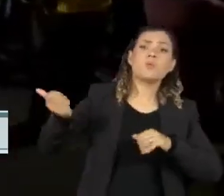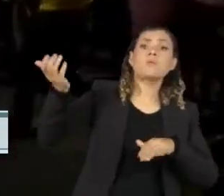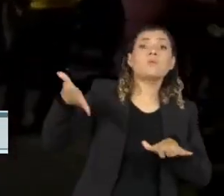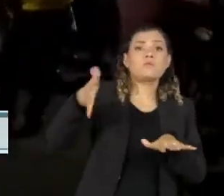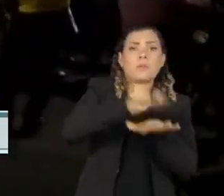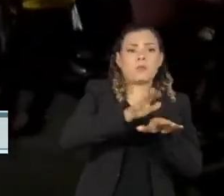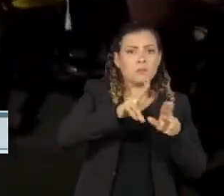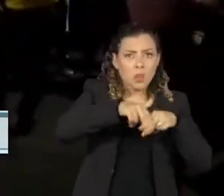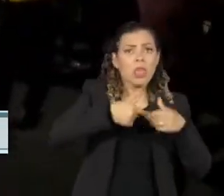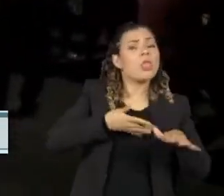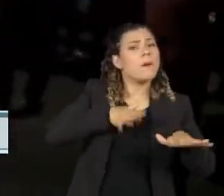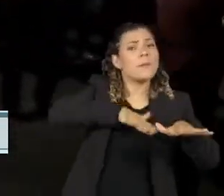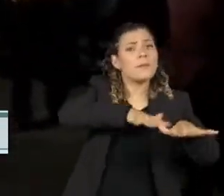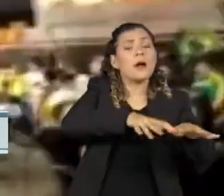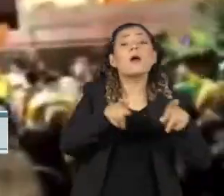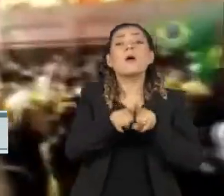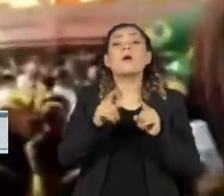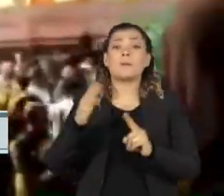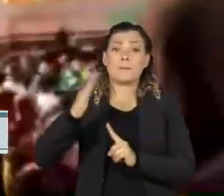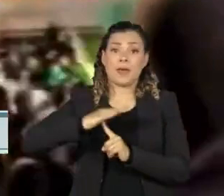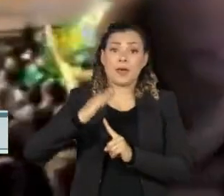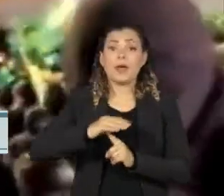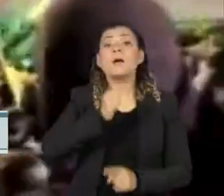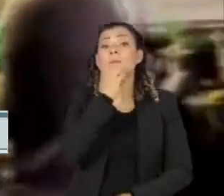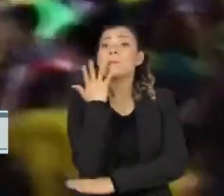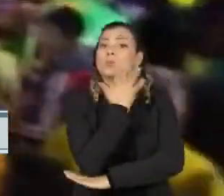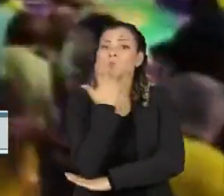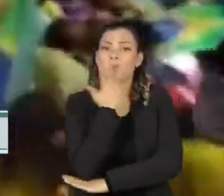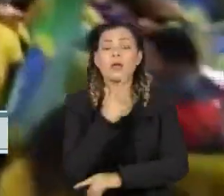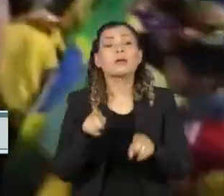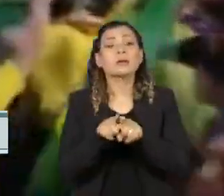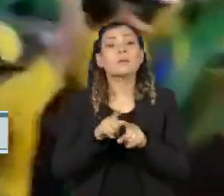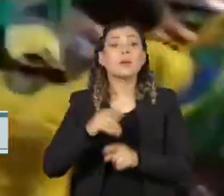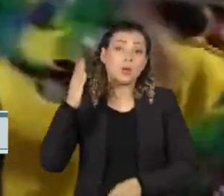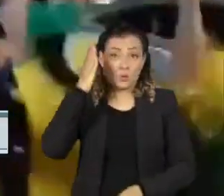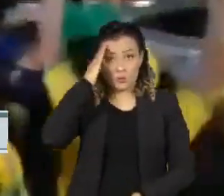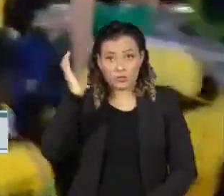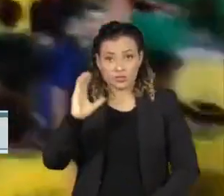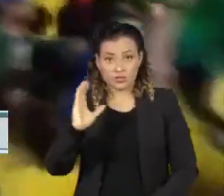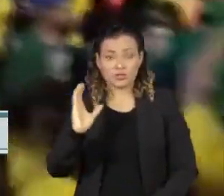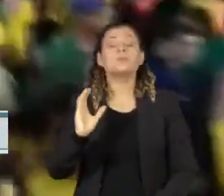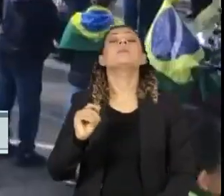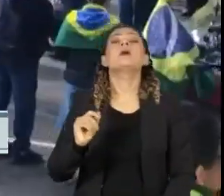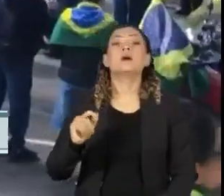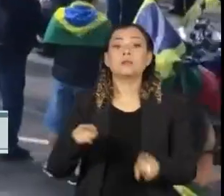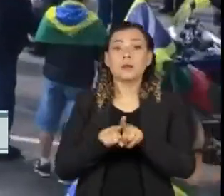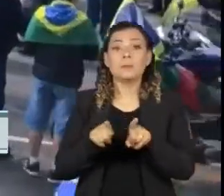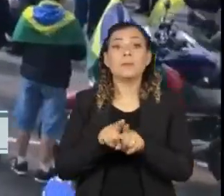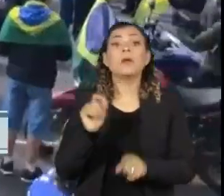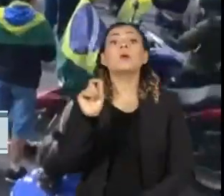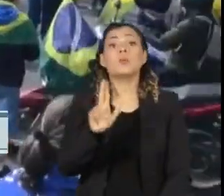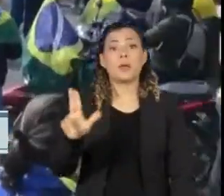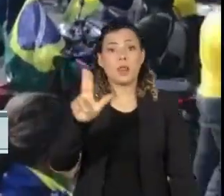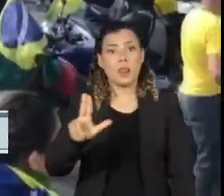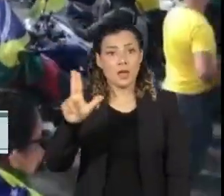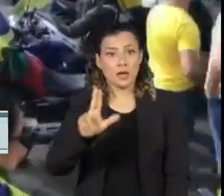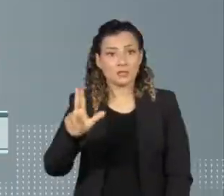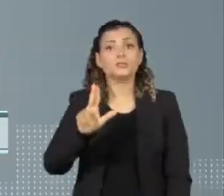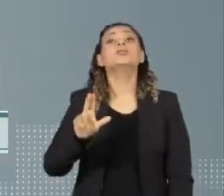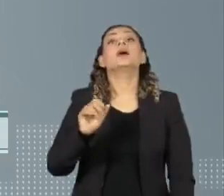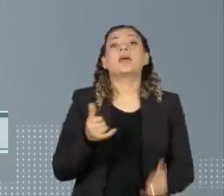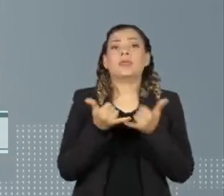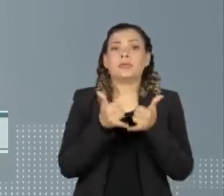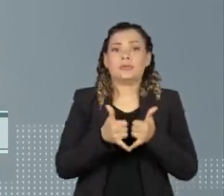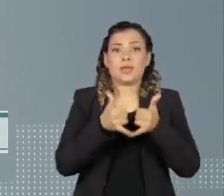em quartéis de Monte Alegre, no Pará, Curitiba, no Paraná, Uberlândia, em Minas Gerais, Itajaí, no litoral catarinense